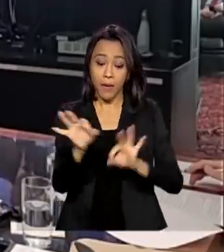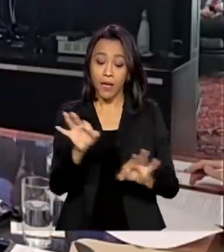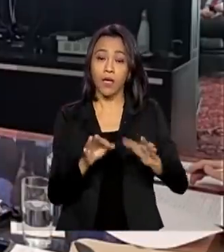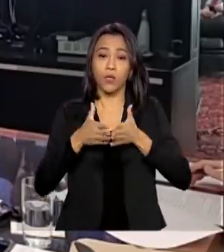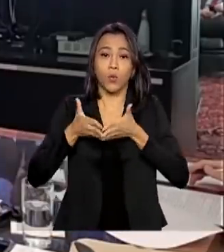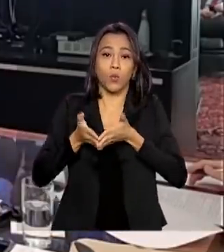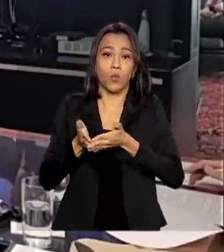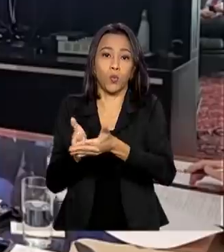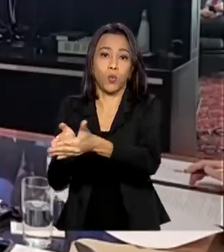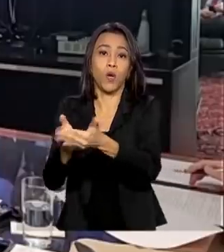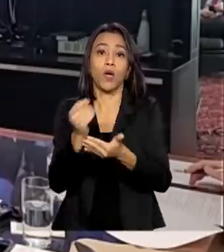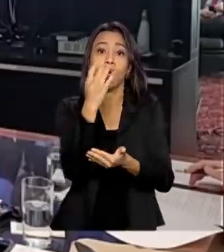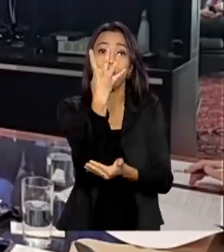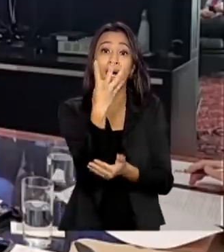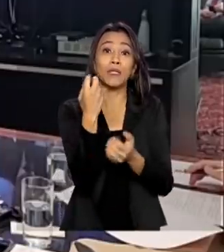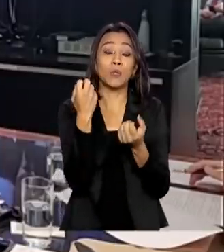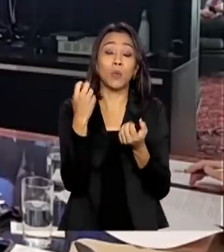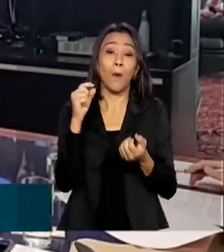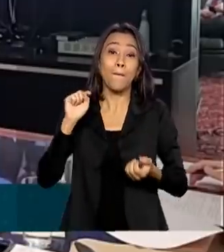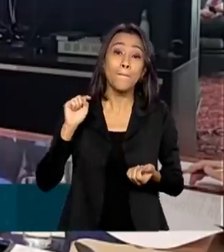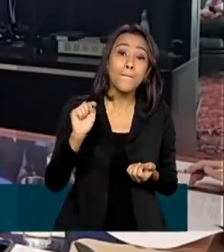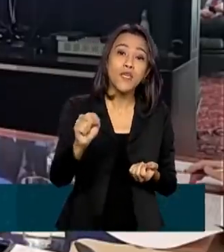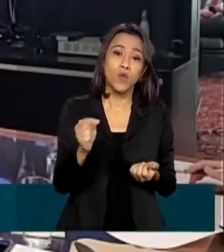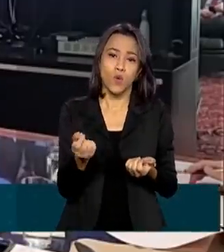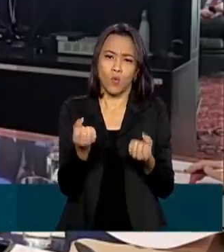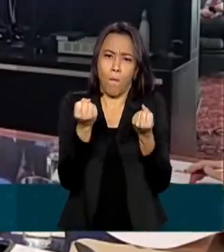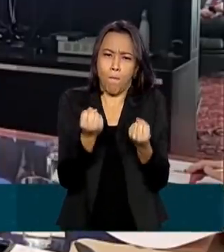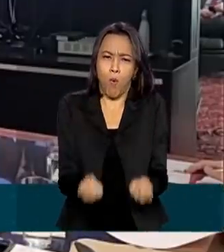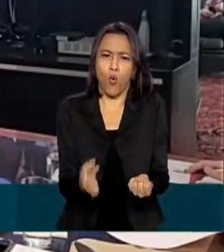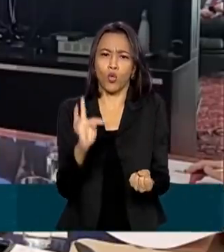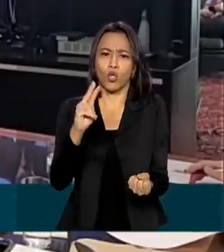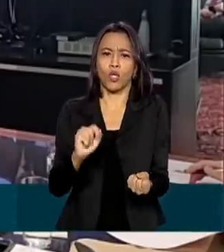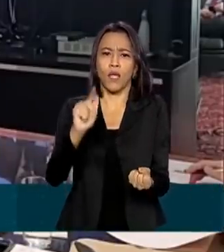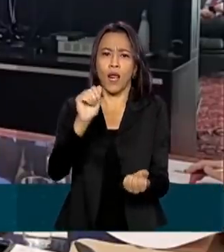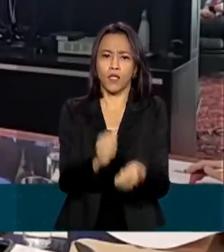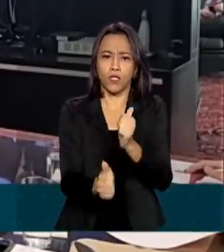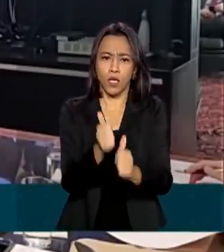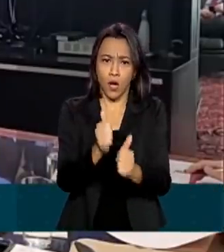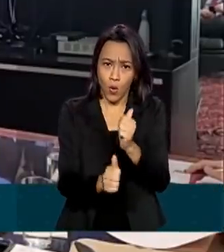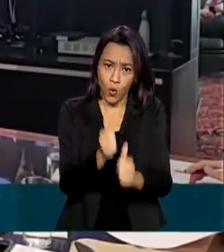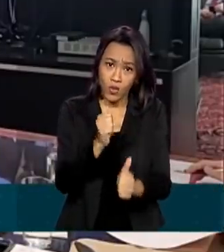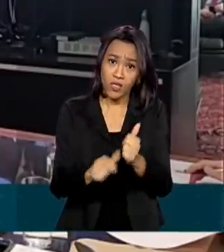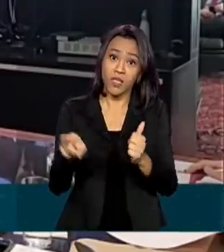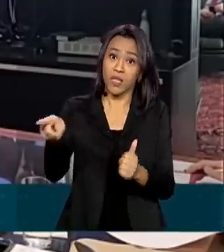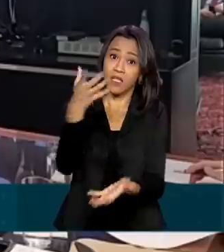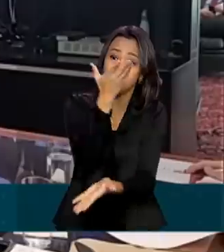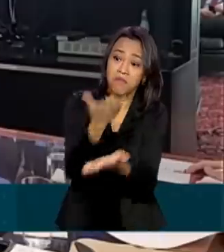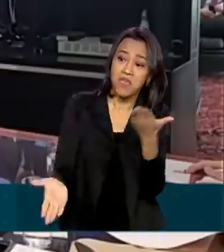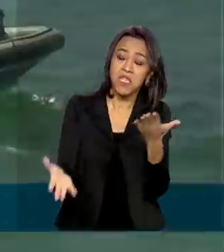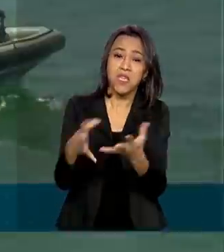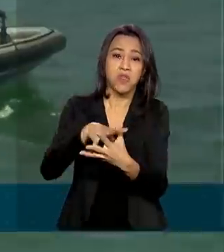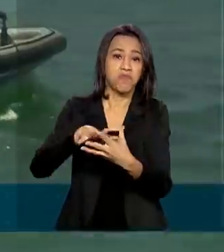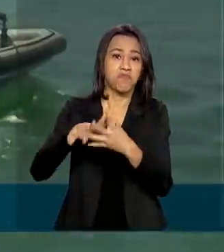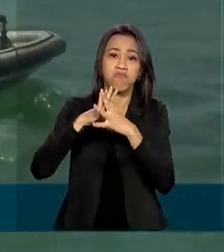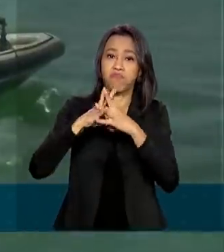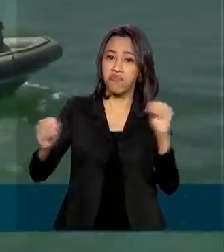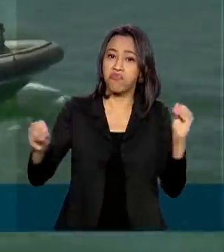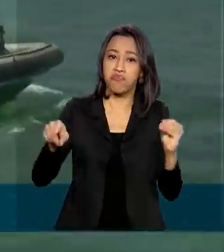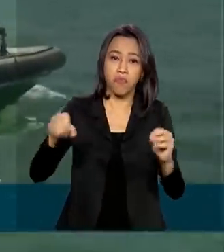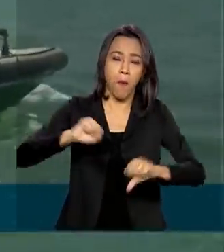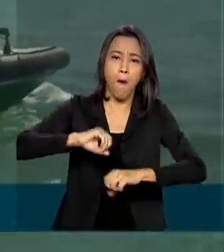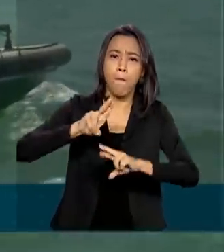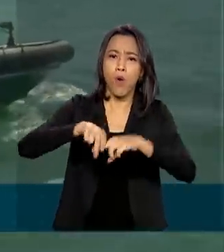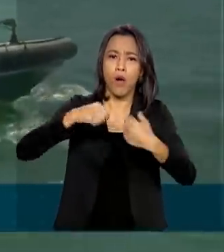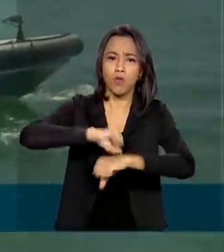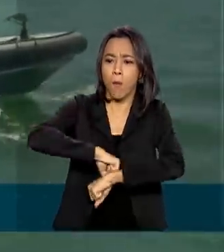de 4 mil toneladas de arroz para atenuar as consequências da perda dos estoques de cereais destruídos na explosão. O governo